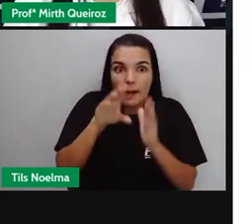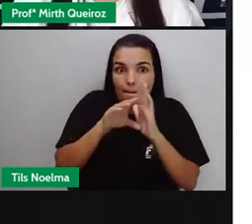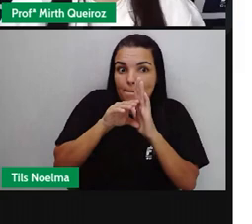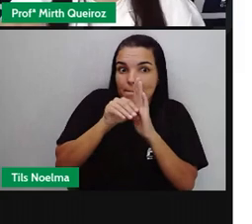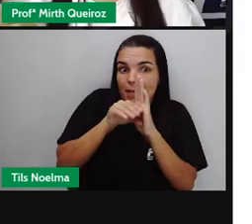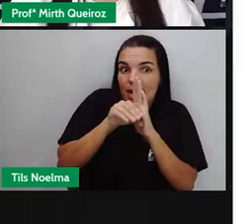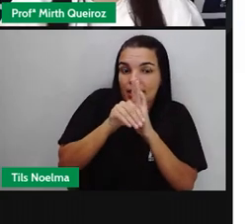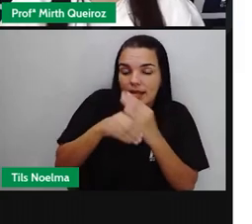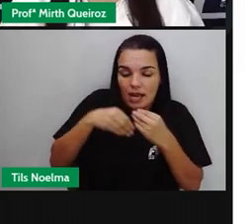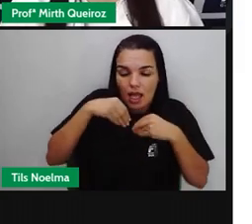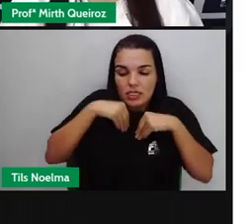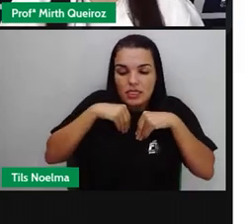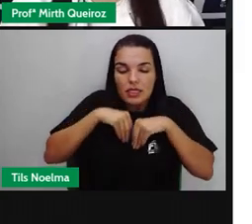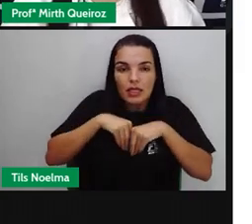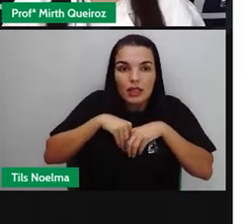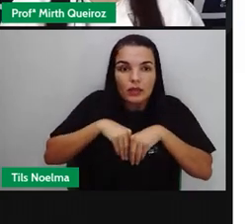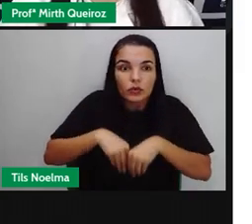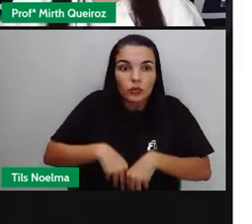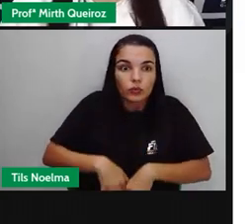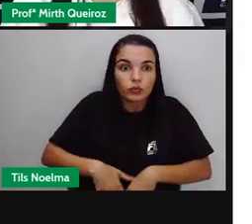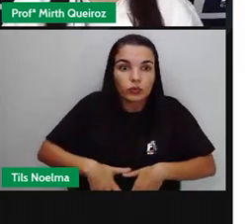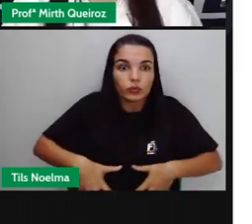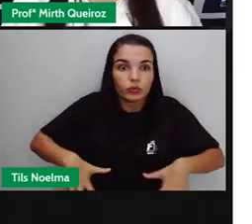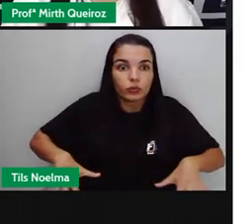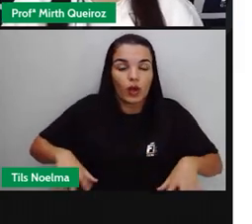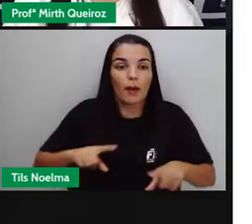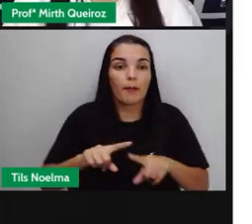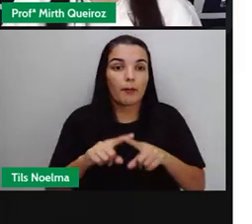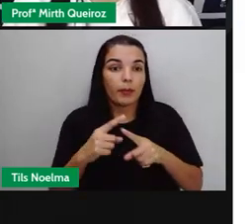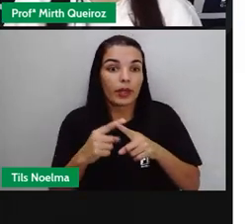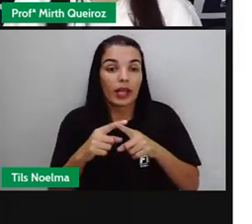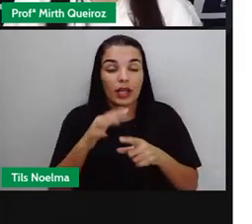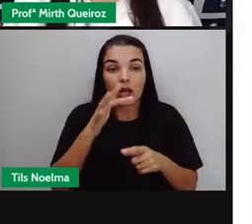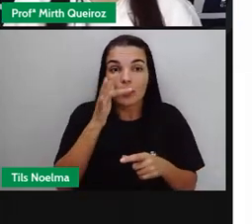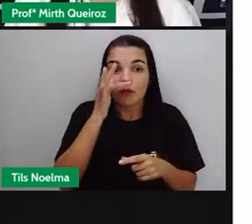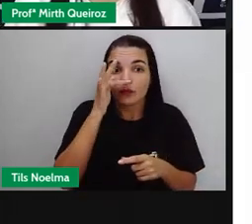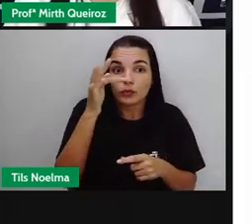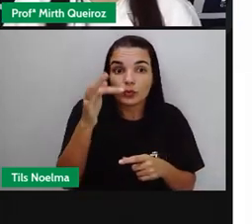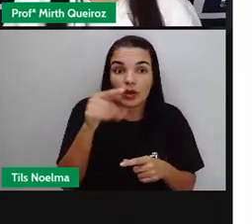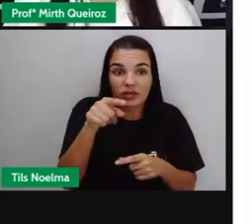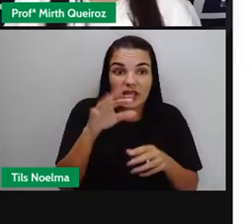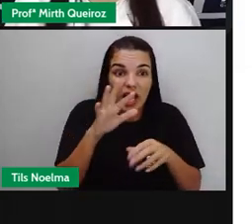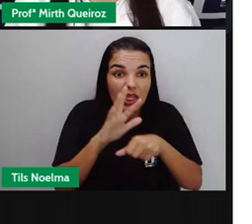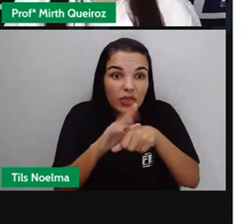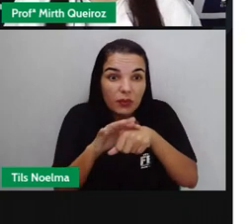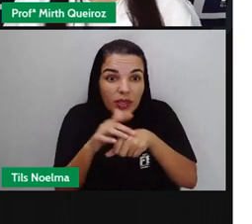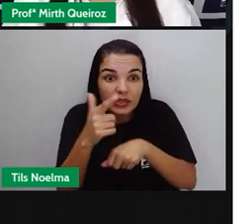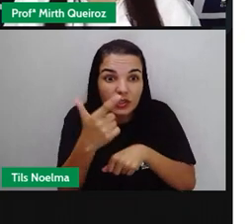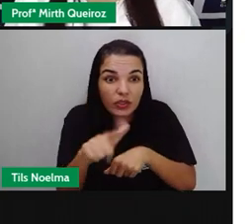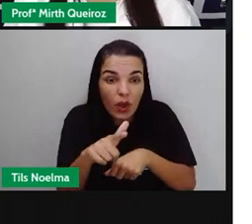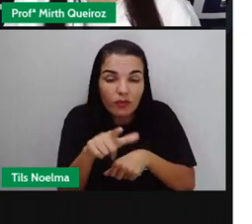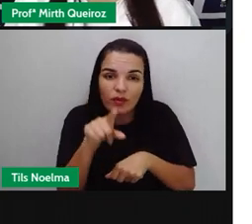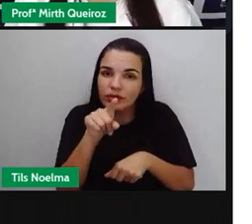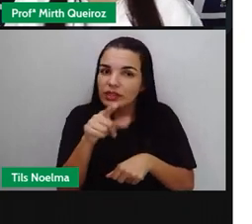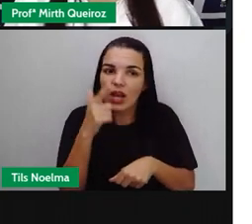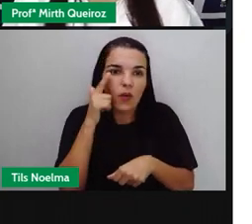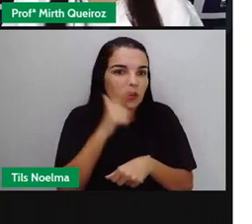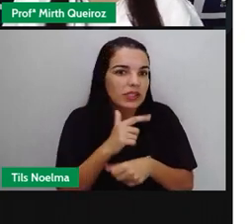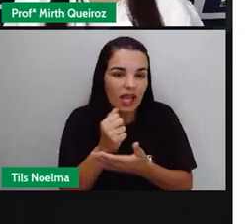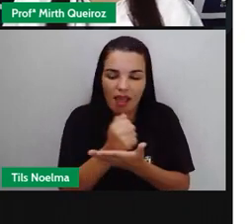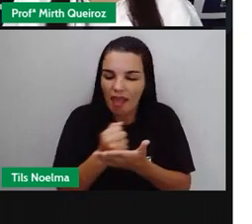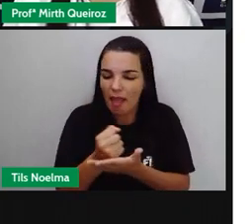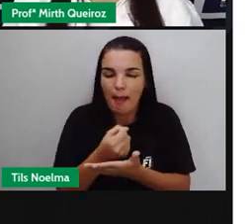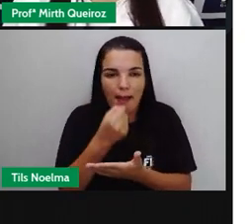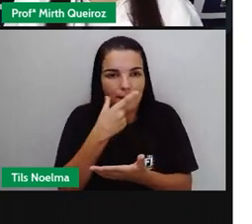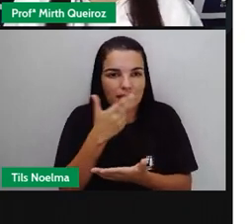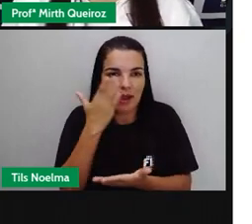vir a aumentar, né, a sua quantidade no organismo, fazendo com que você venha a ter novamente os